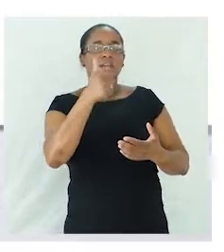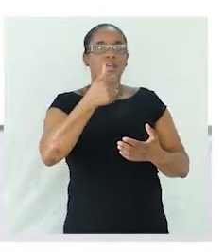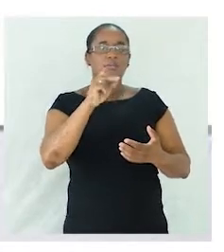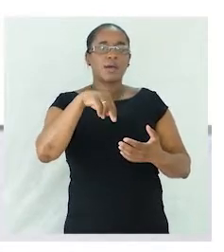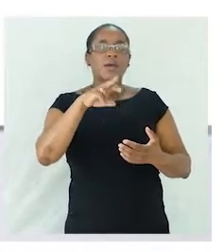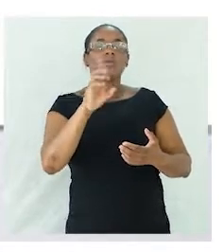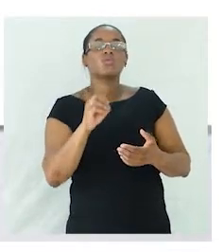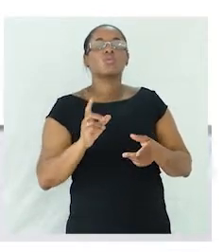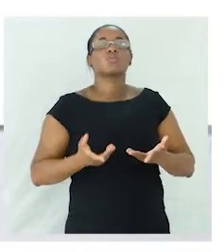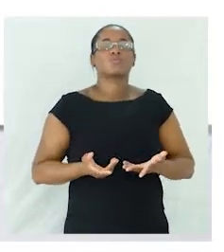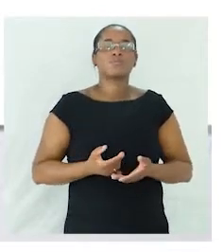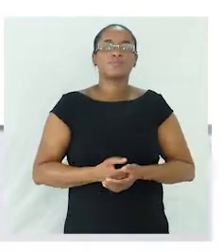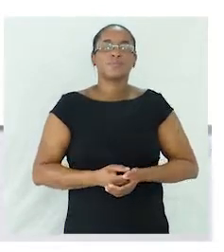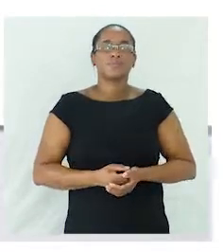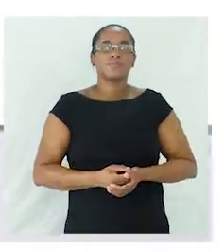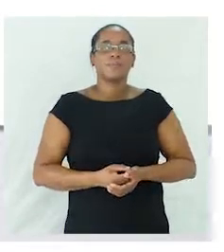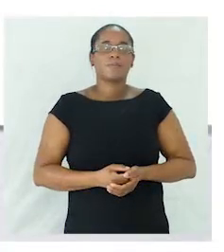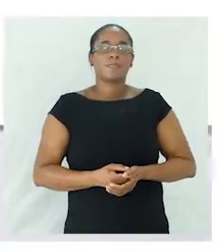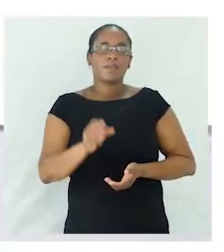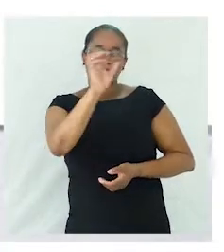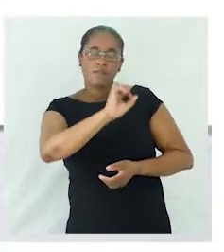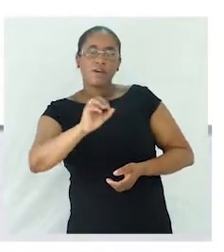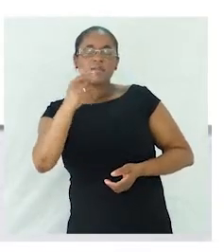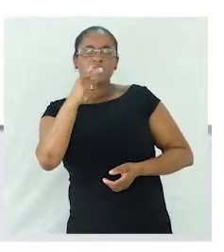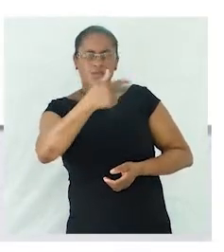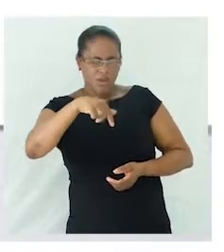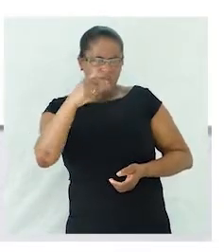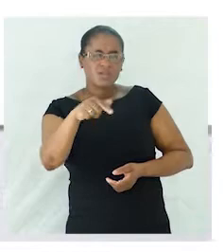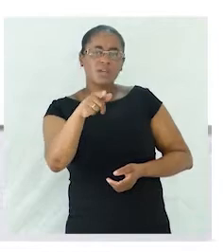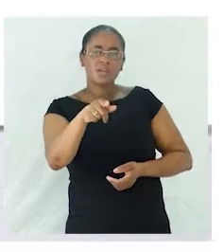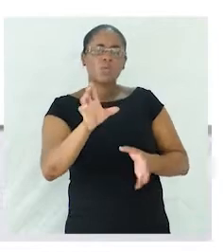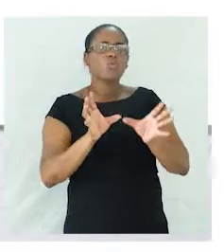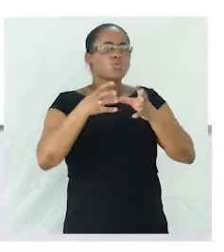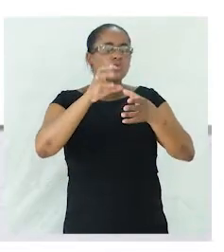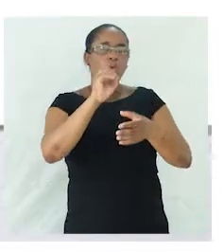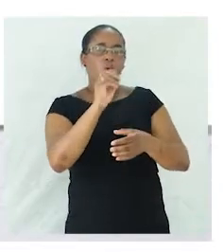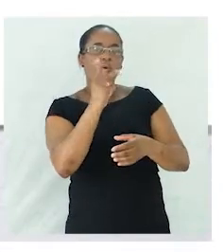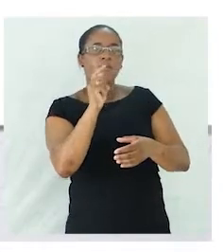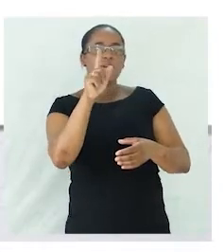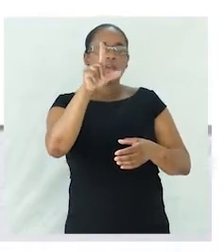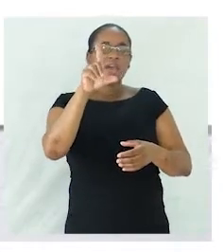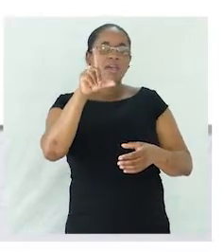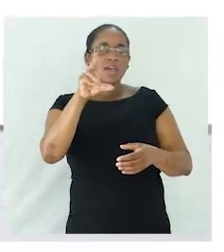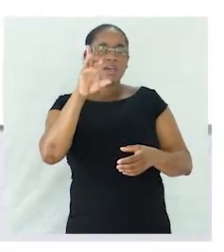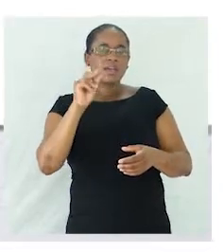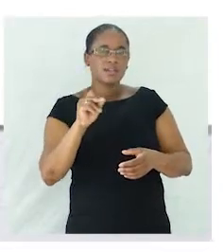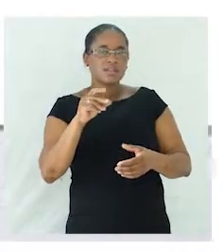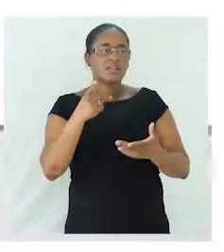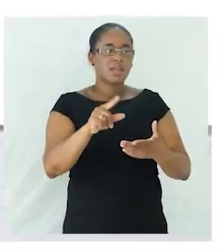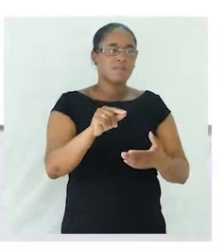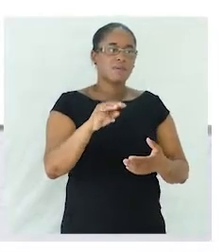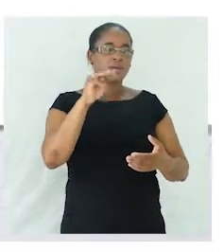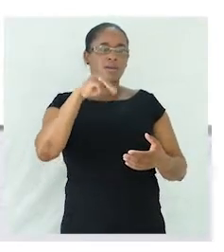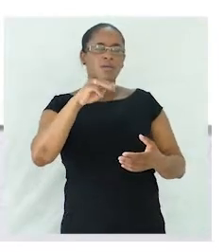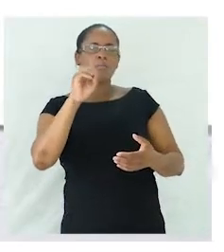Rebanho? Rebanho, vamos ter aqui um conjunto de ovelhas. E molho? Não vamos confundir com